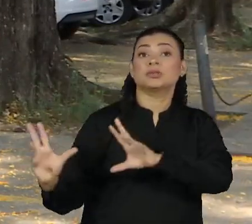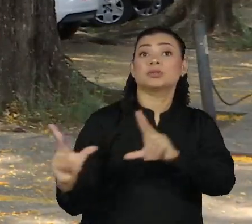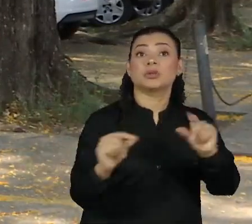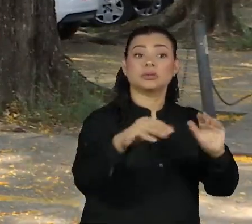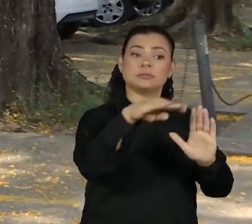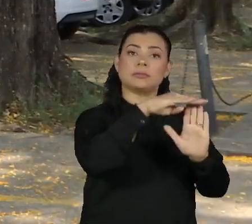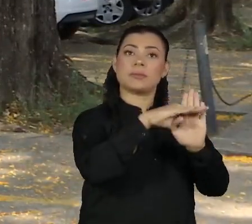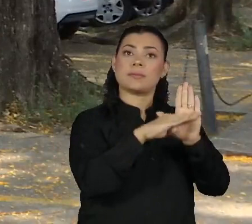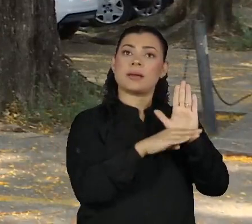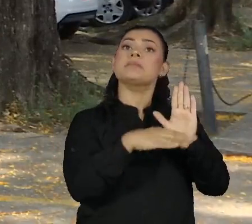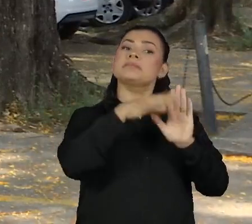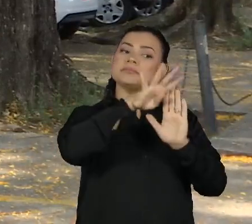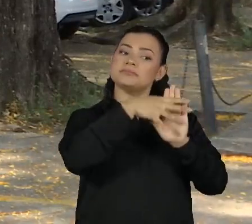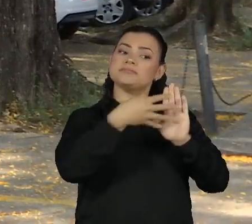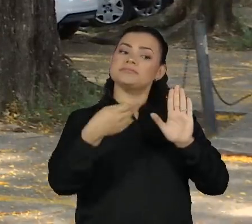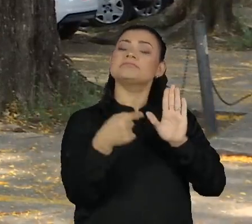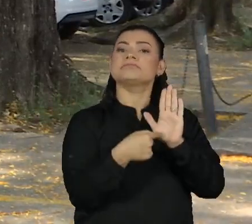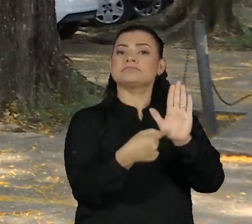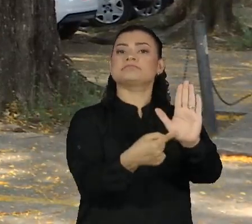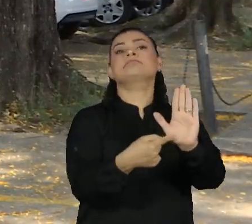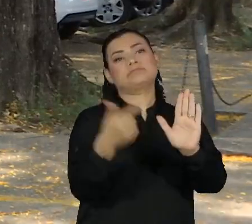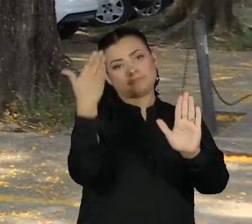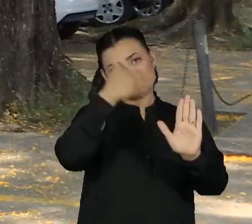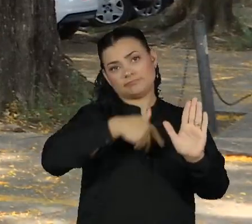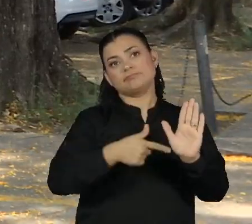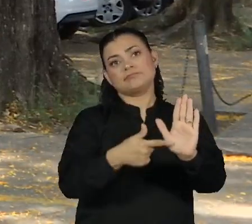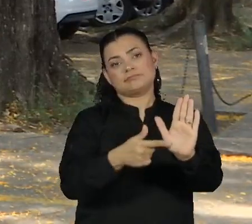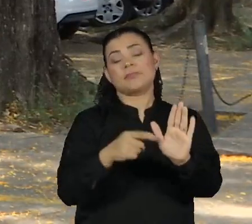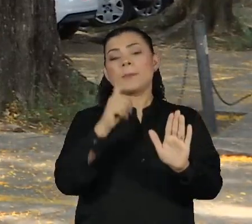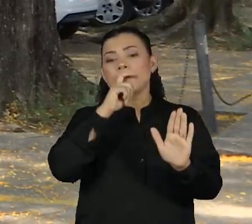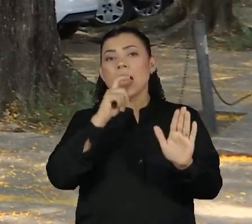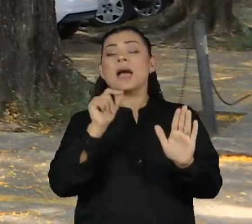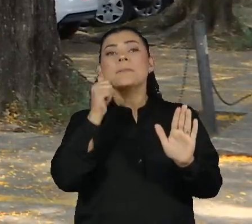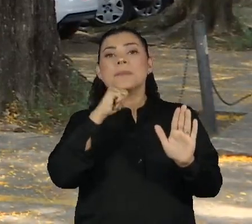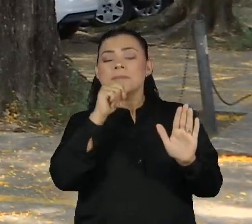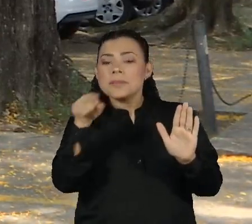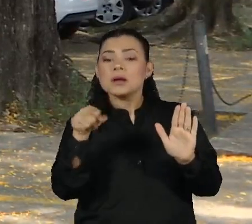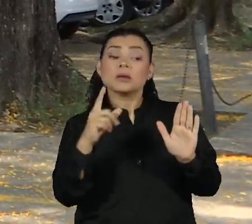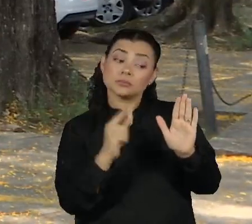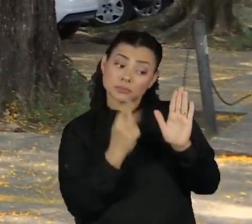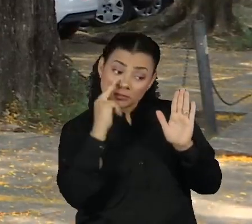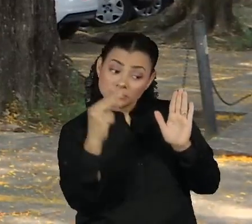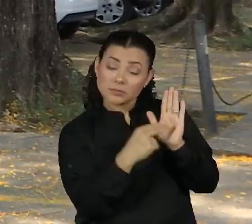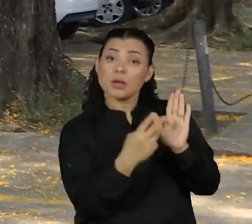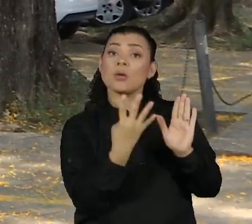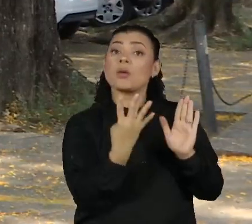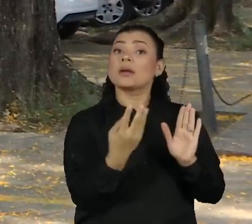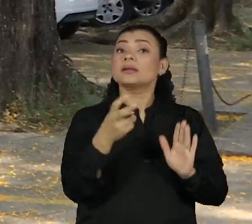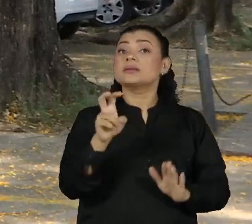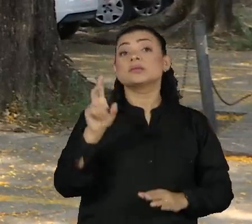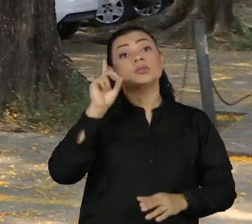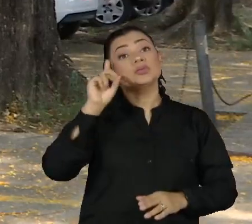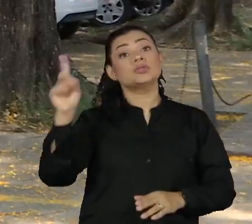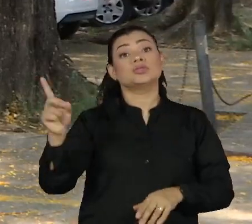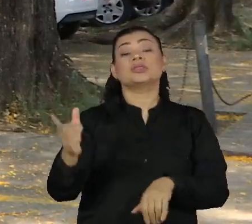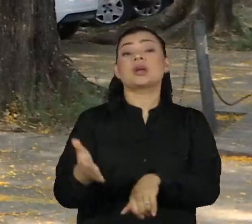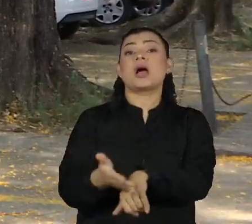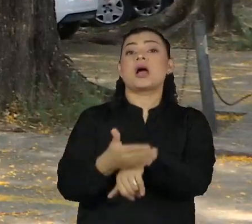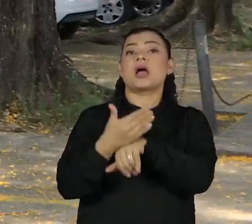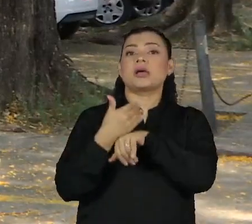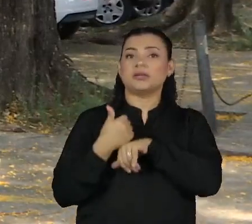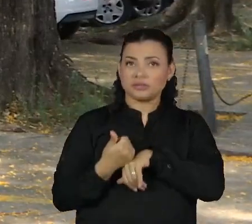-las em uma planilha, que precisa ser apresentada aos responsáveis com no mínimo 45 dias de